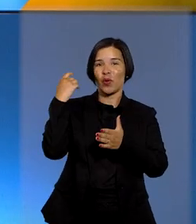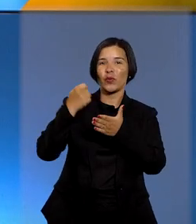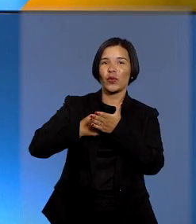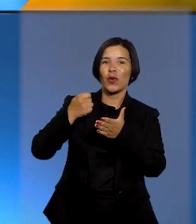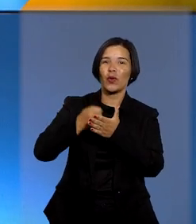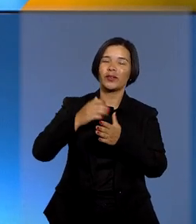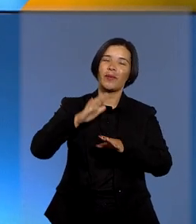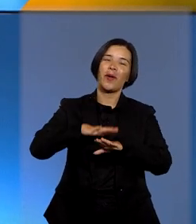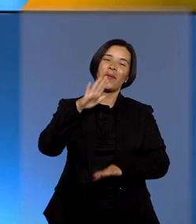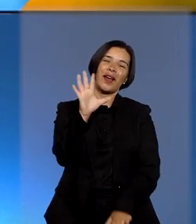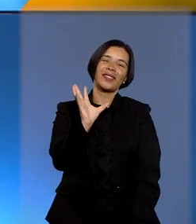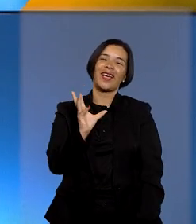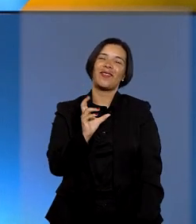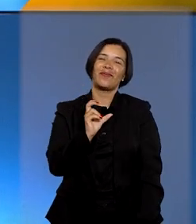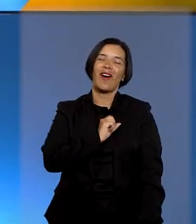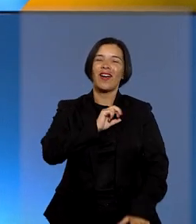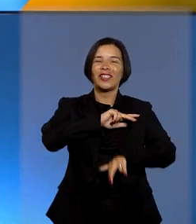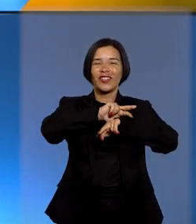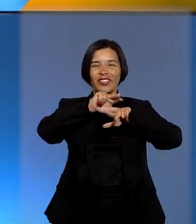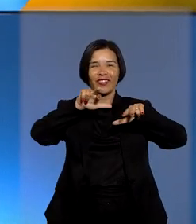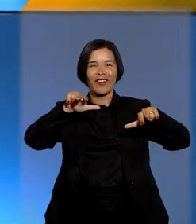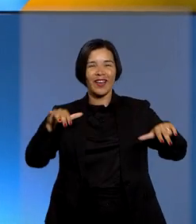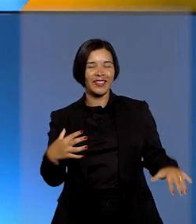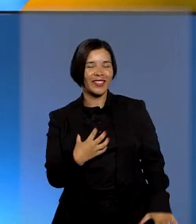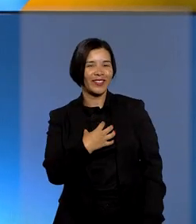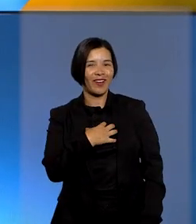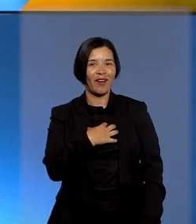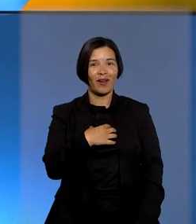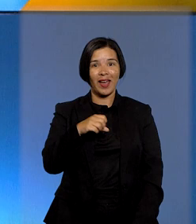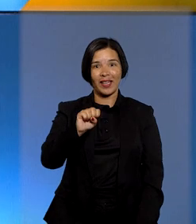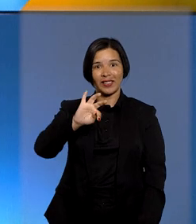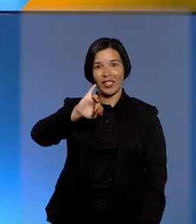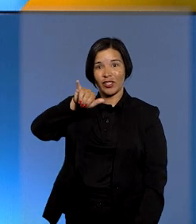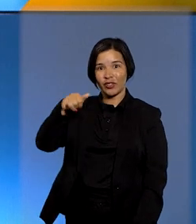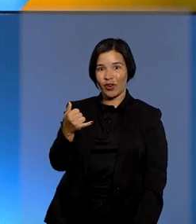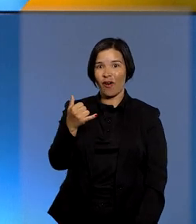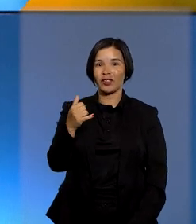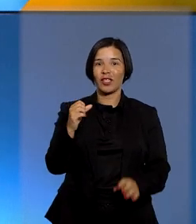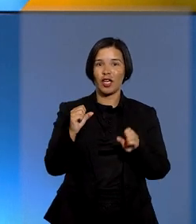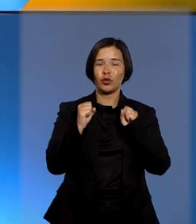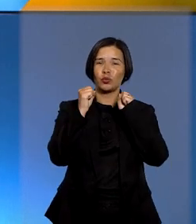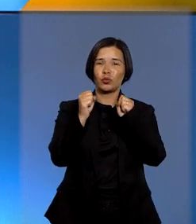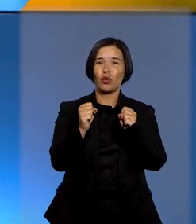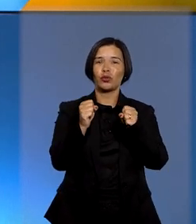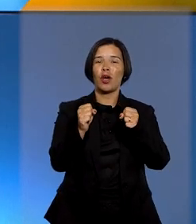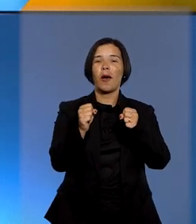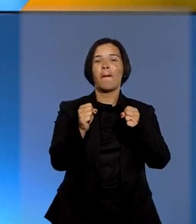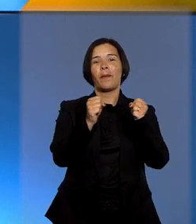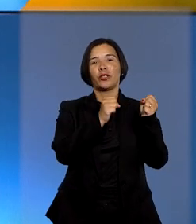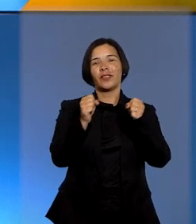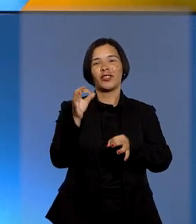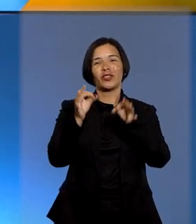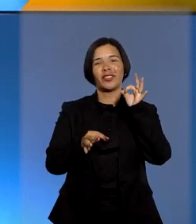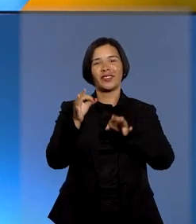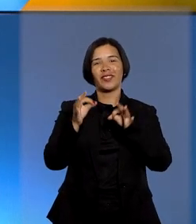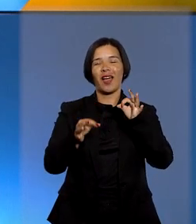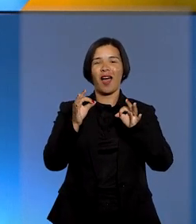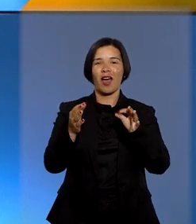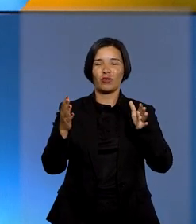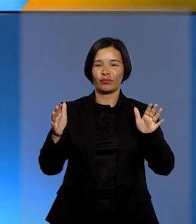que lutam por mais amor em suas diversas formas. É o STJ e todo o Poder Judiciário brasileiro